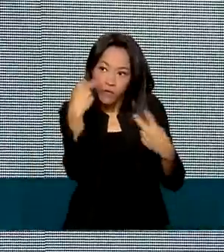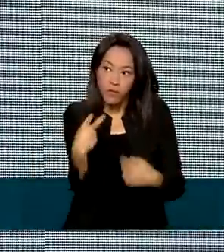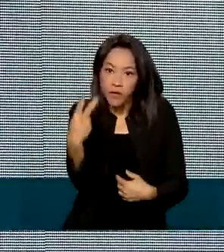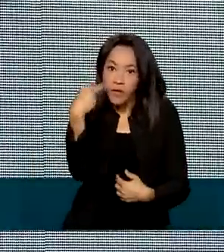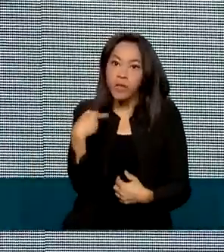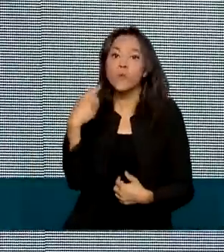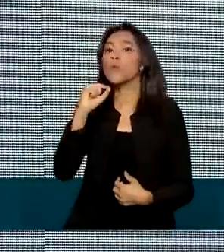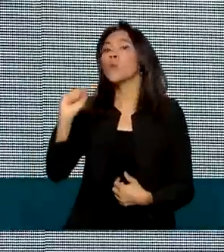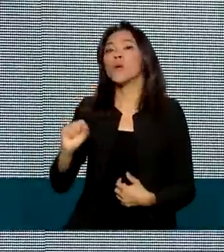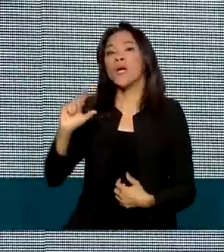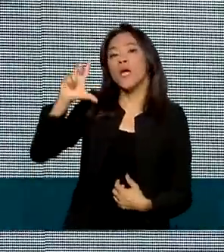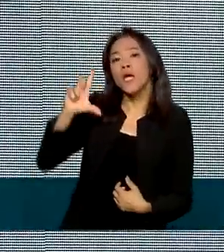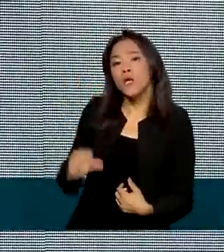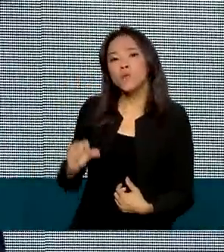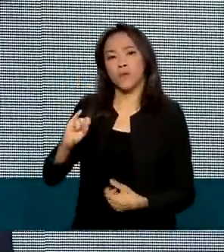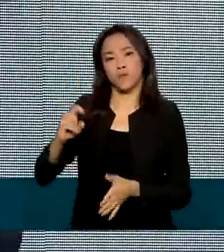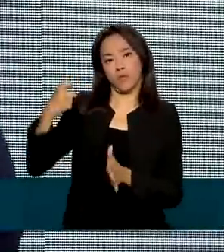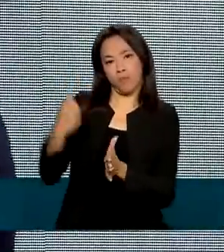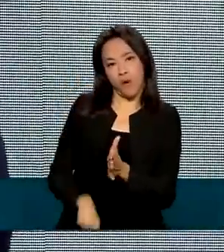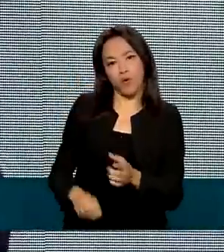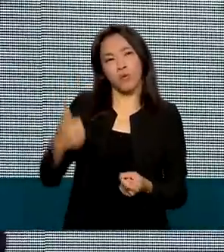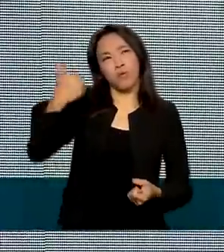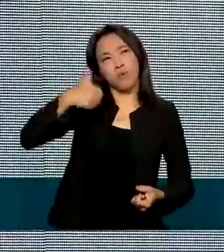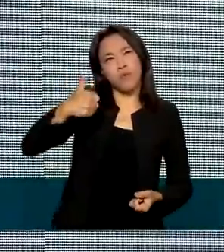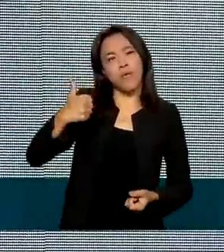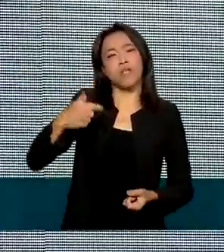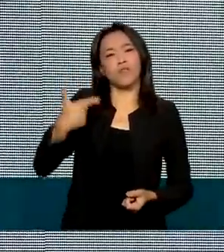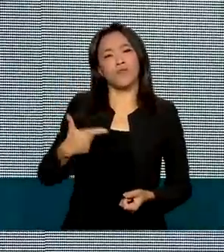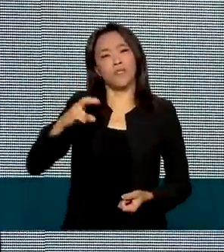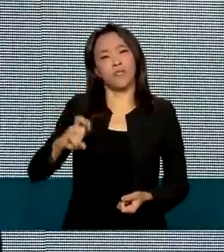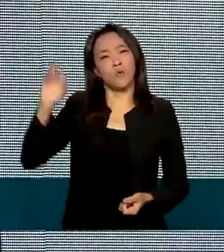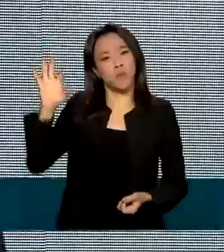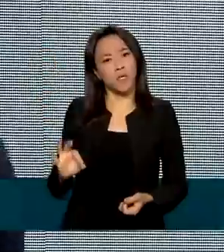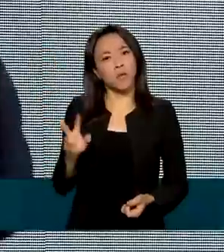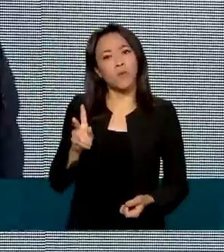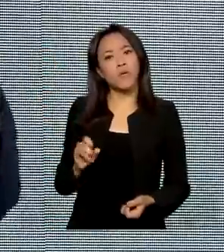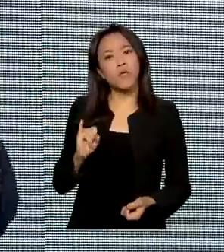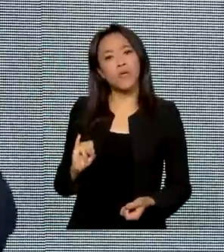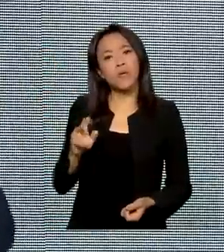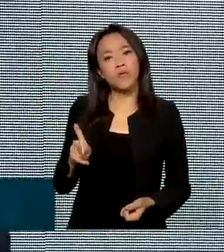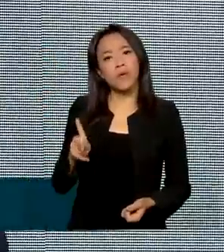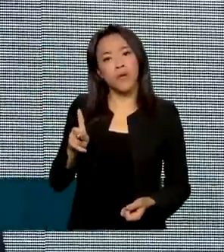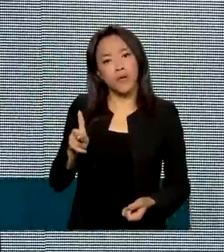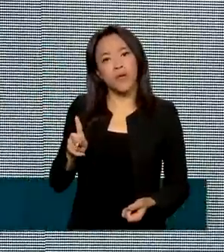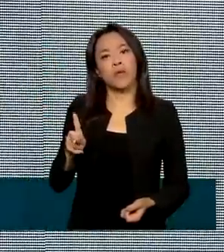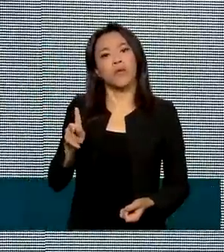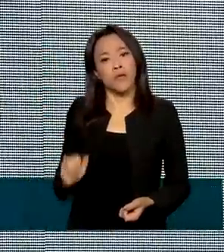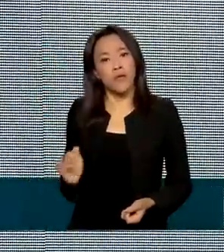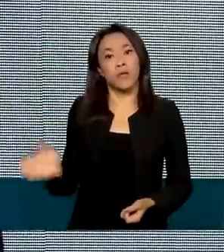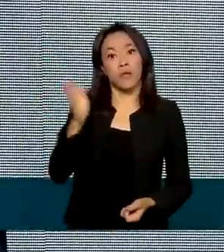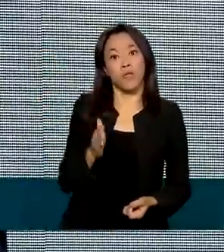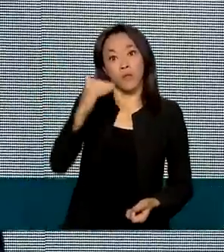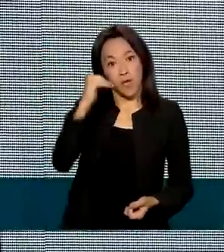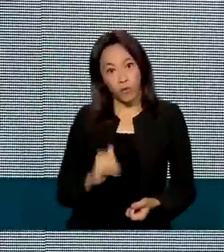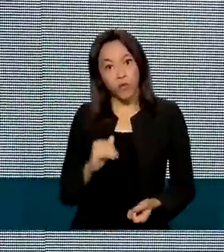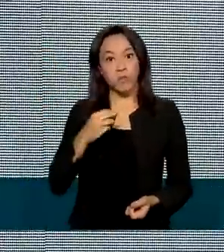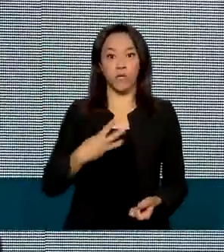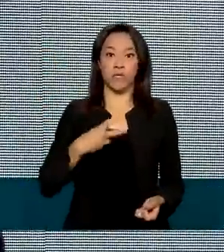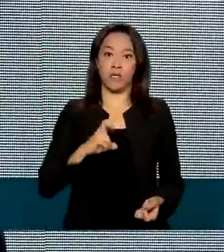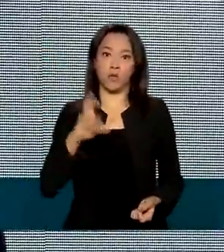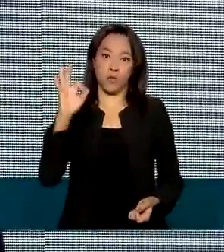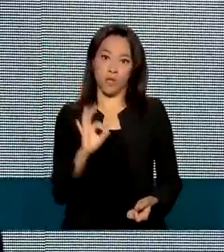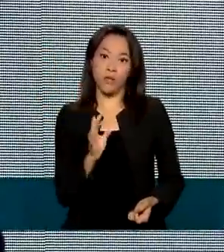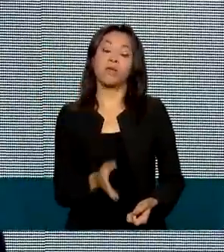redução de impostos. Nós temos uma primeira rodada de 25% de redução do IPI, depois passamos para 35%. Fizemos a